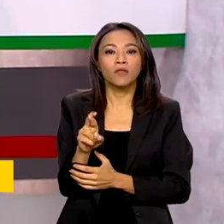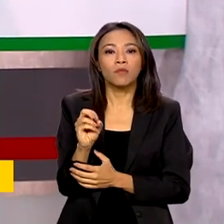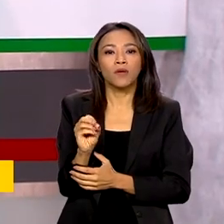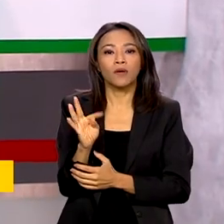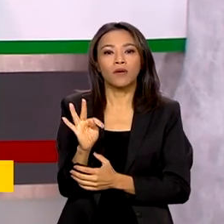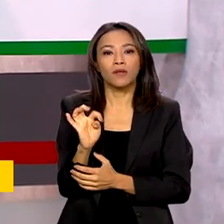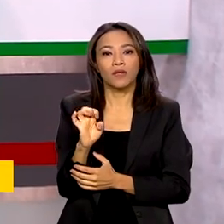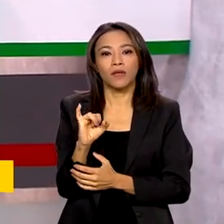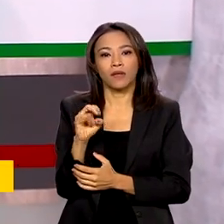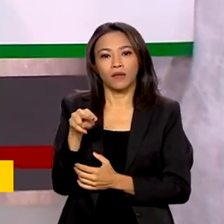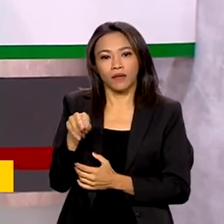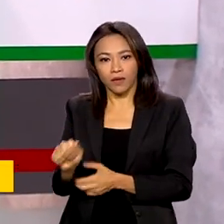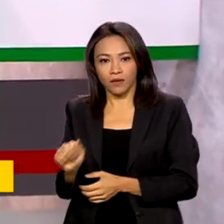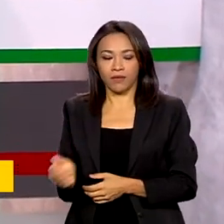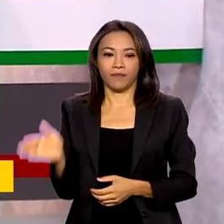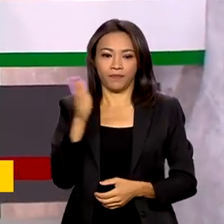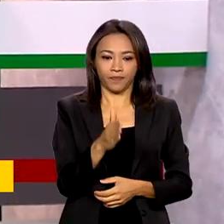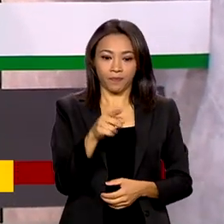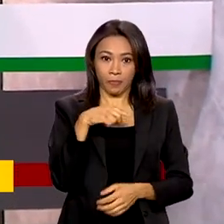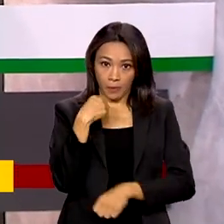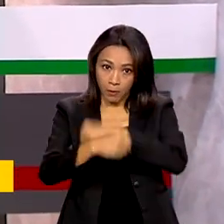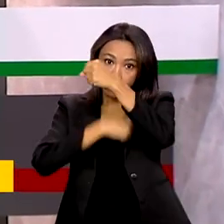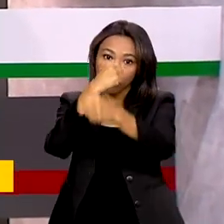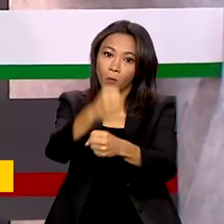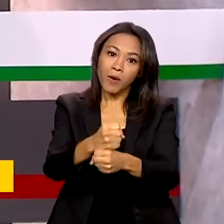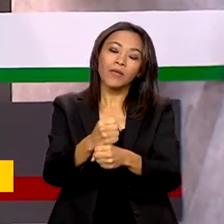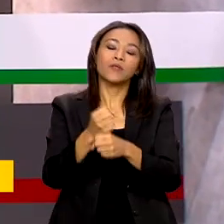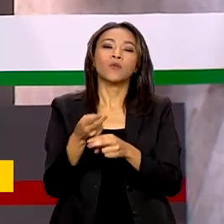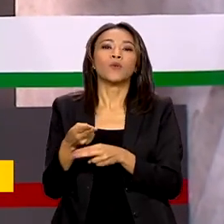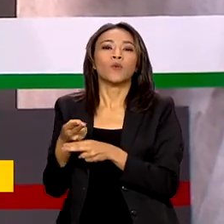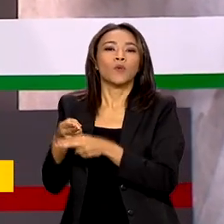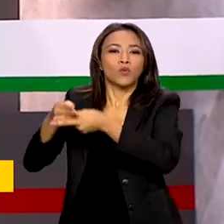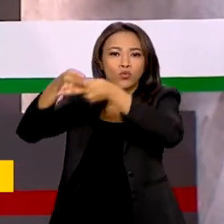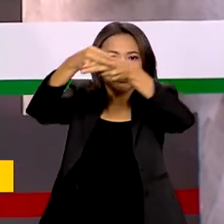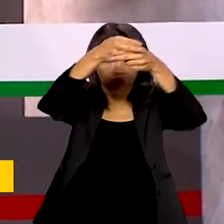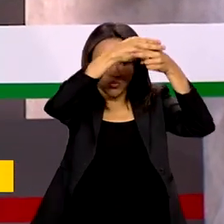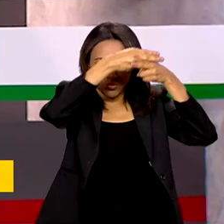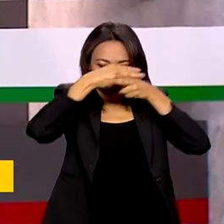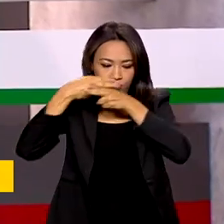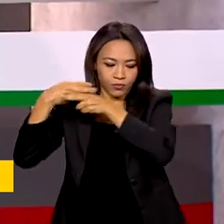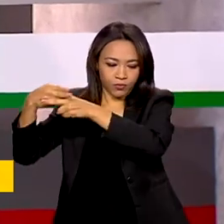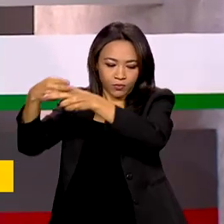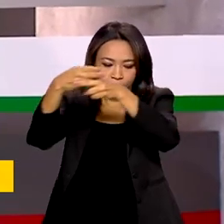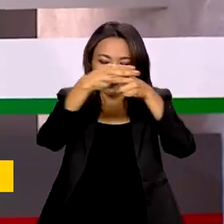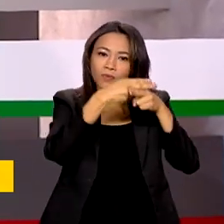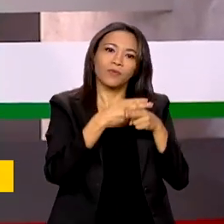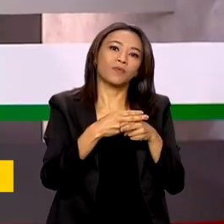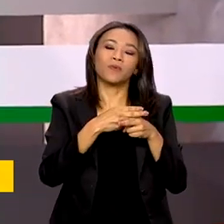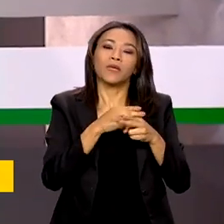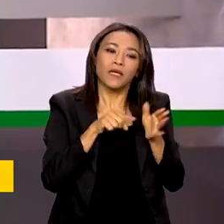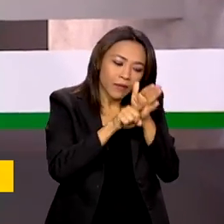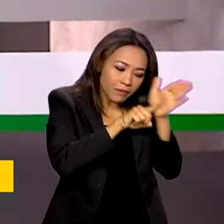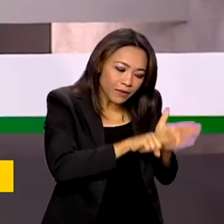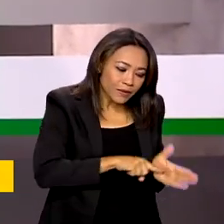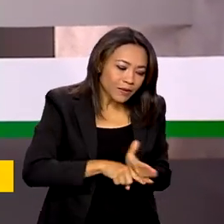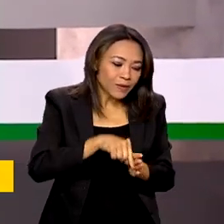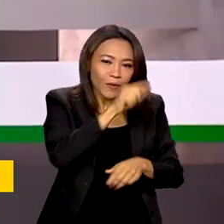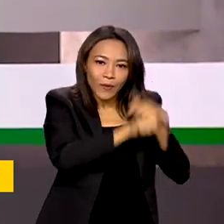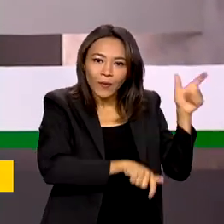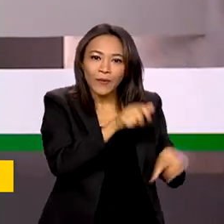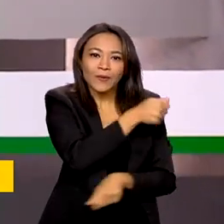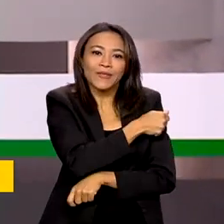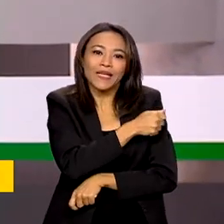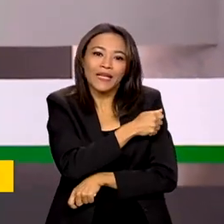No ano que vem deve entrar em órbita um nanossatélite desenvolvido por estudantes que participaram da Olimpíada